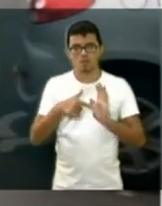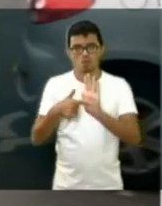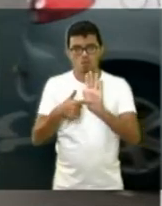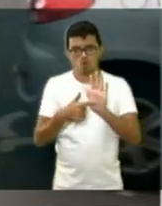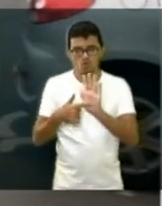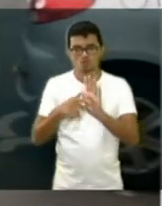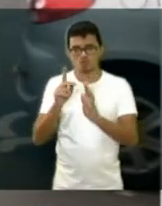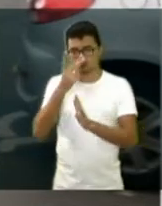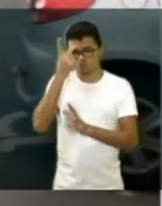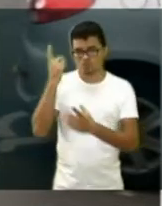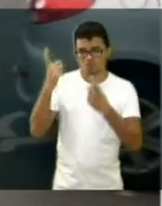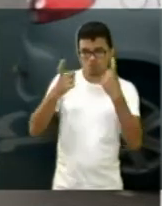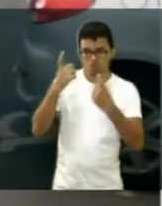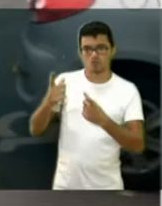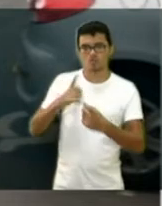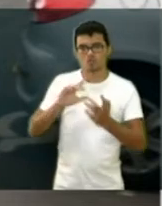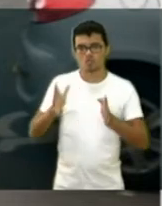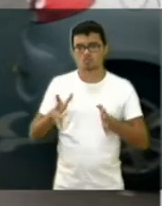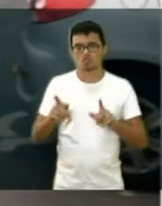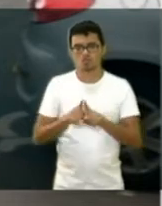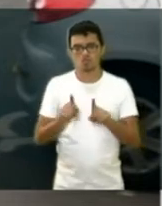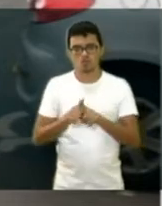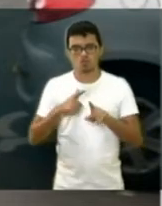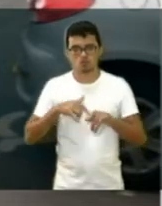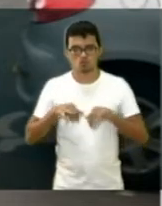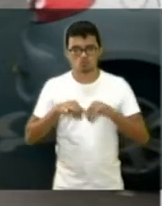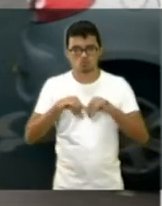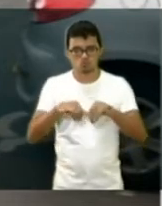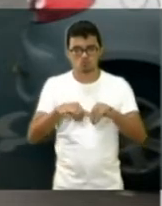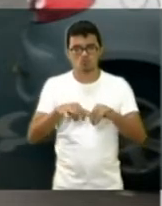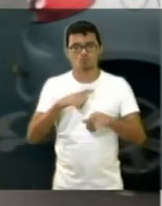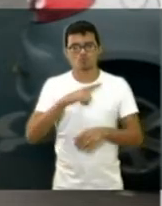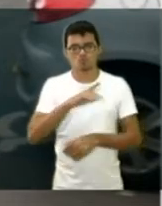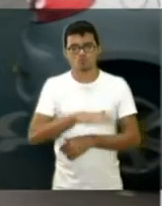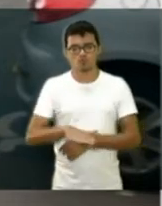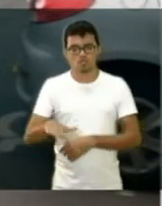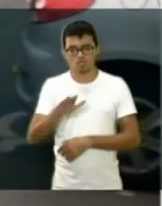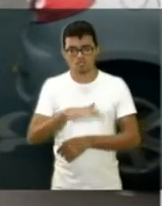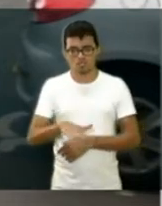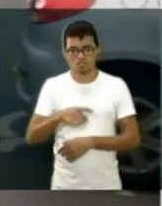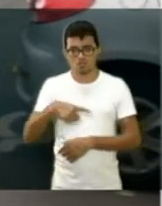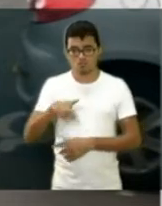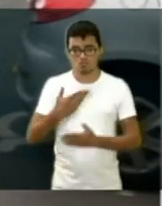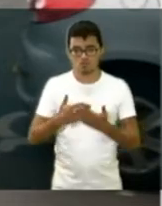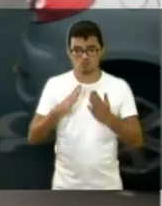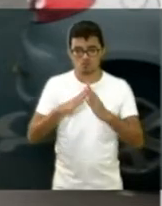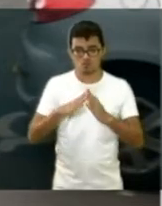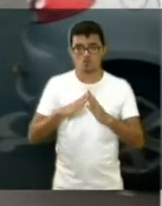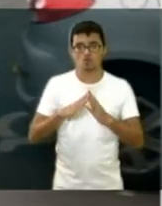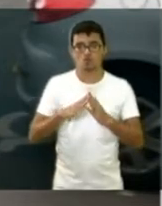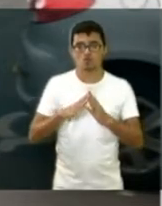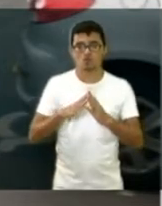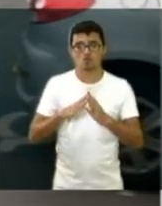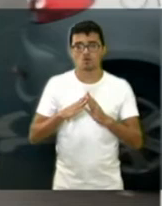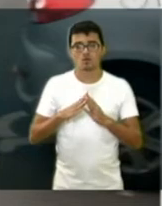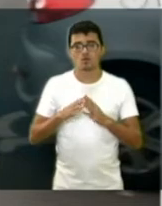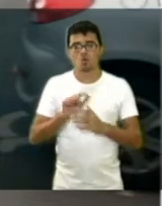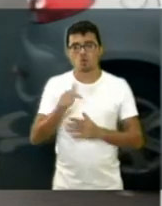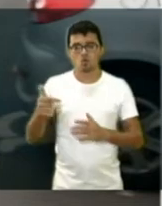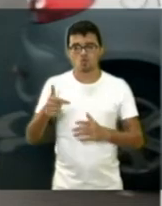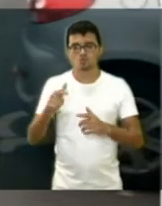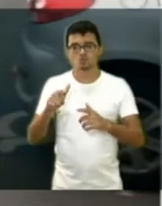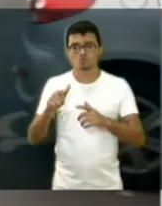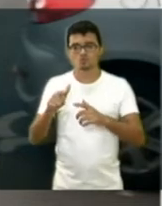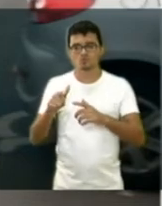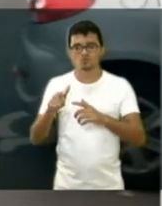Já tem um grande supermercado lá agora, o pessoal falou, criança que vai para a escola, que esse condomínio, outros condomínios